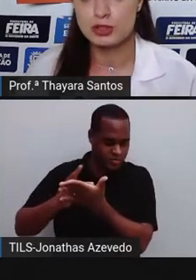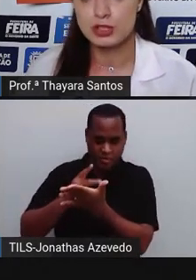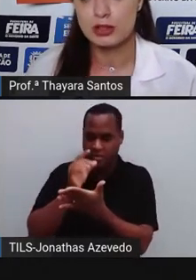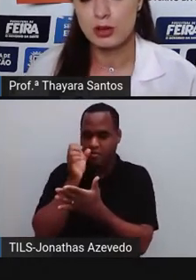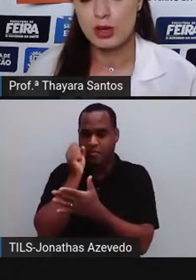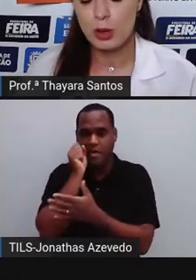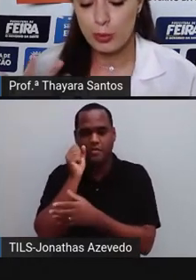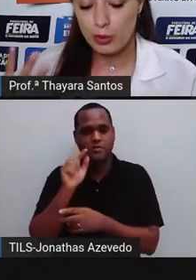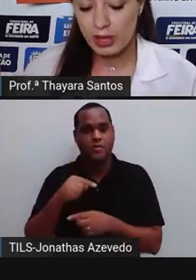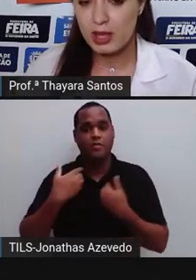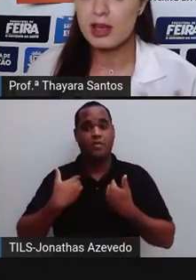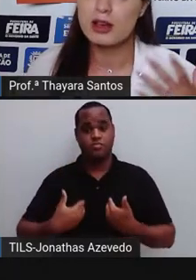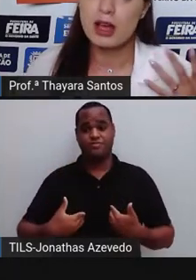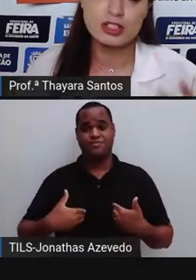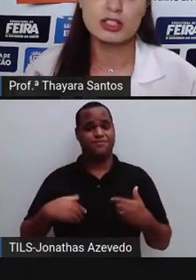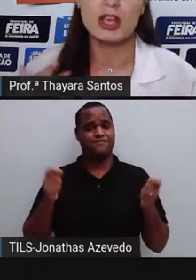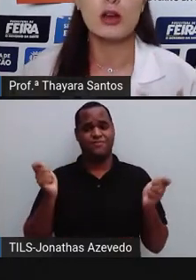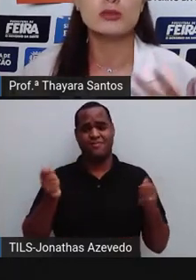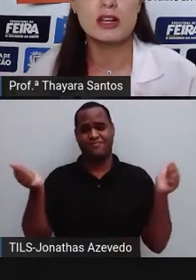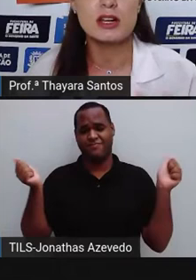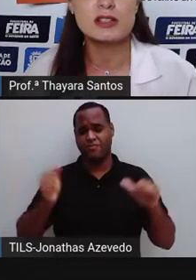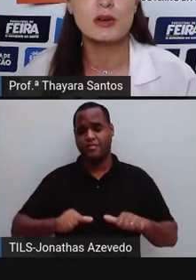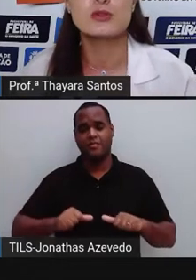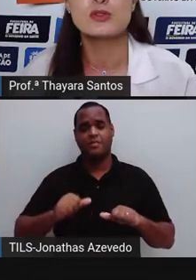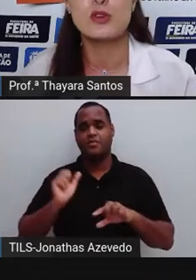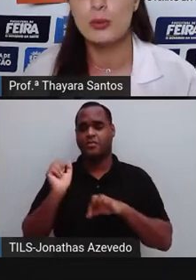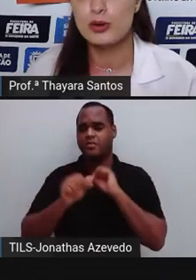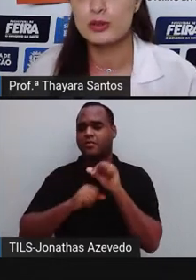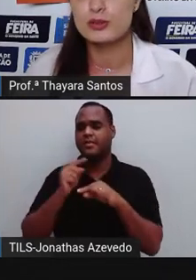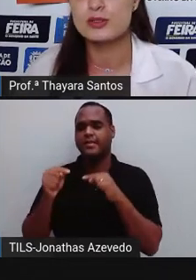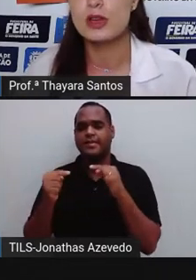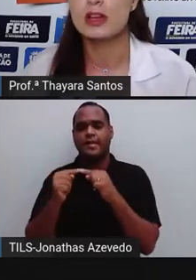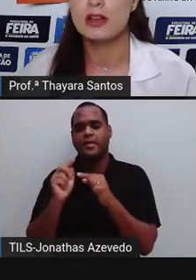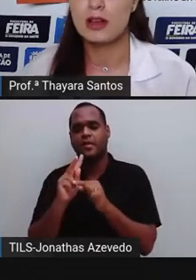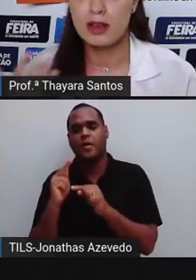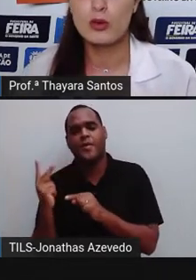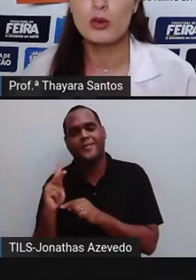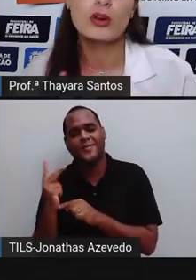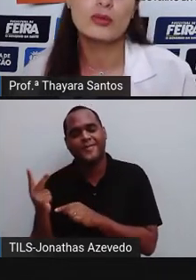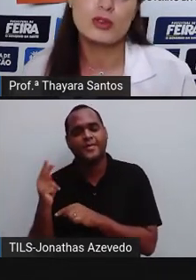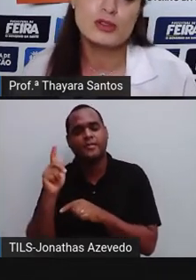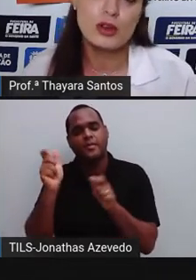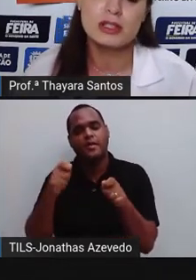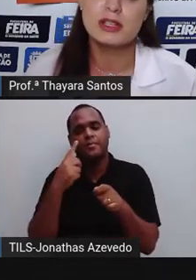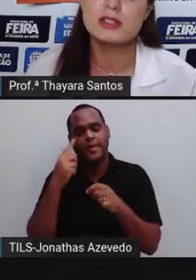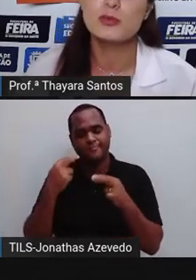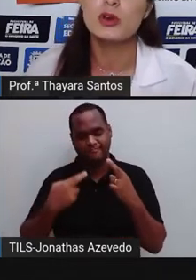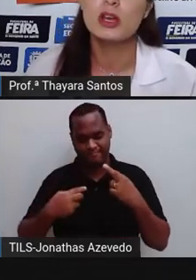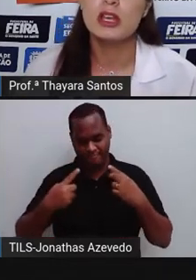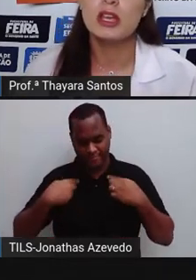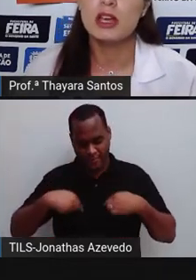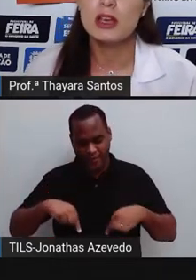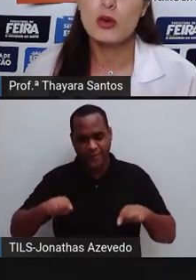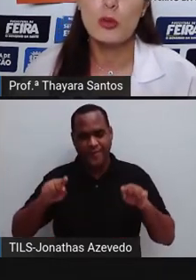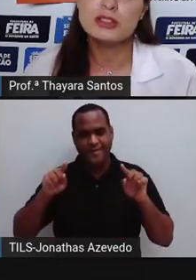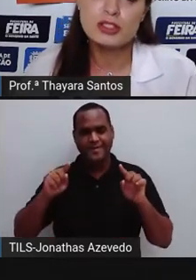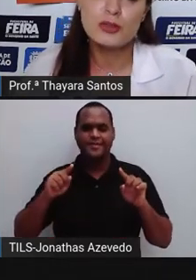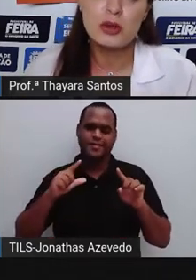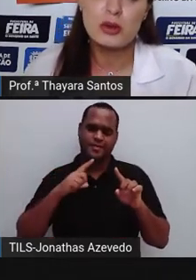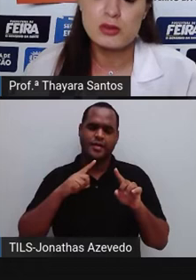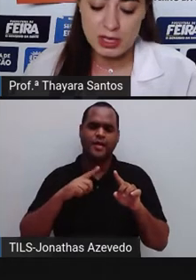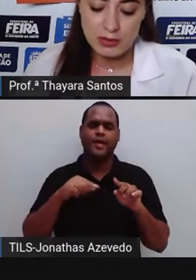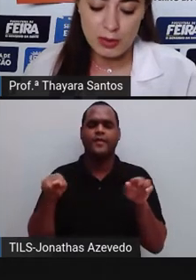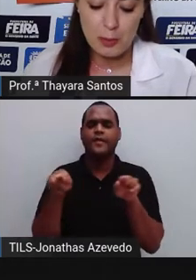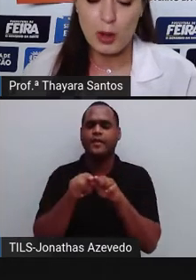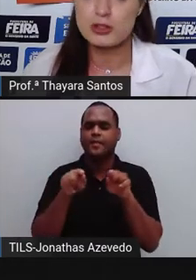reagir de outro jeito. Porque a gente tem alteração aí dos hormônios, que regulam o nosso organismo. E, como a gente